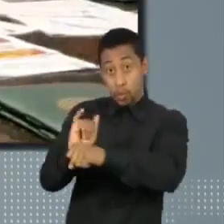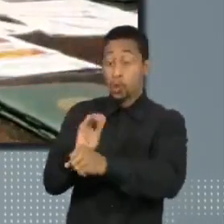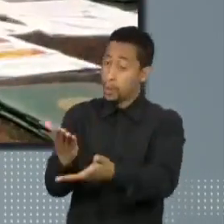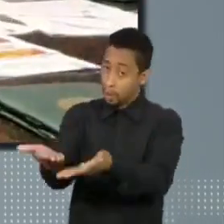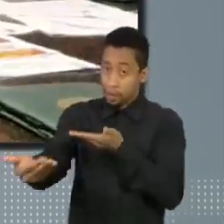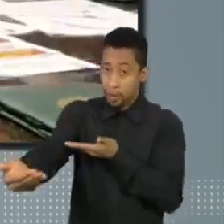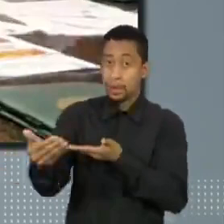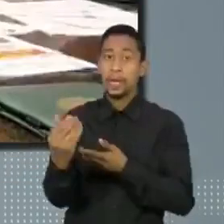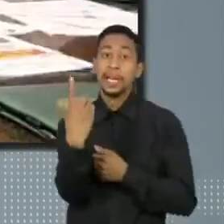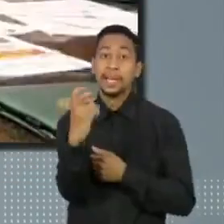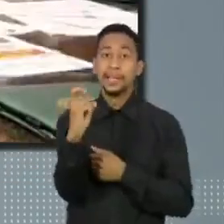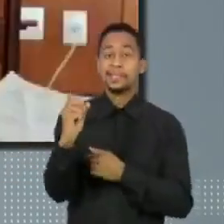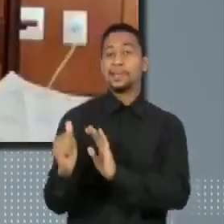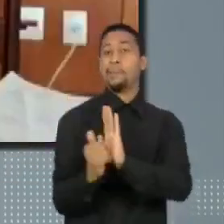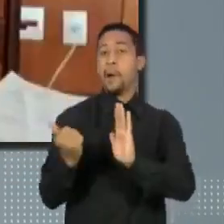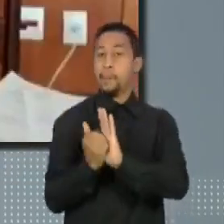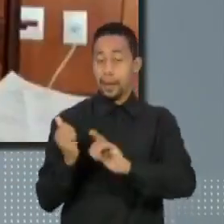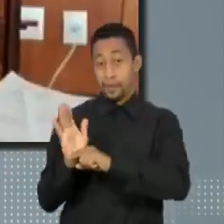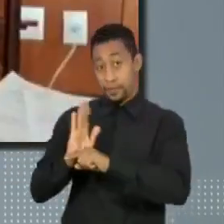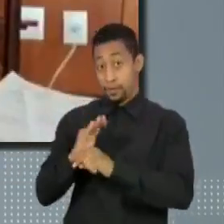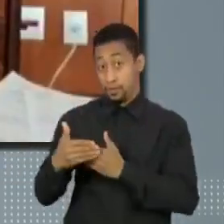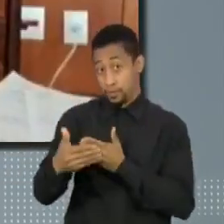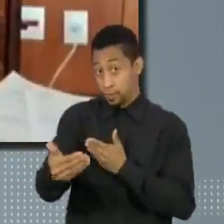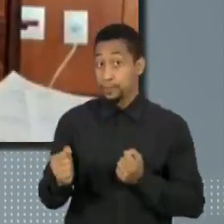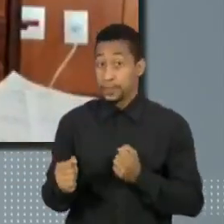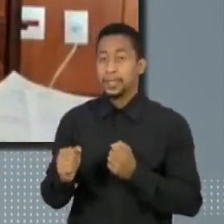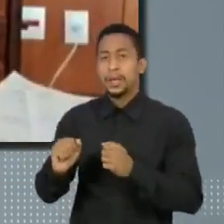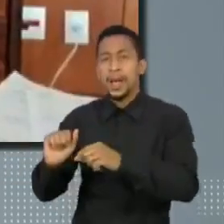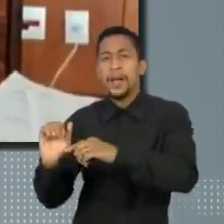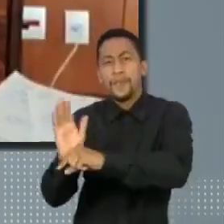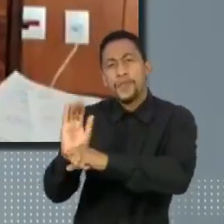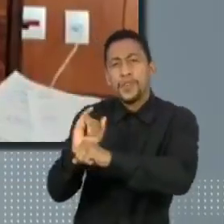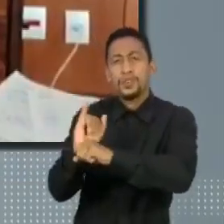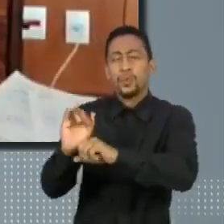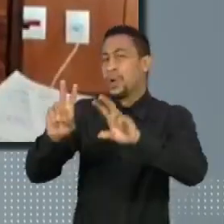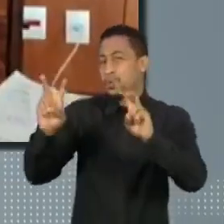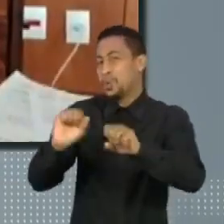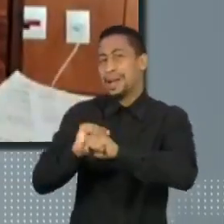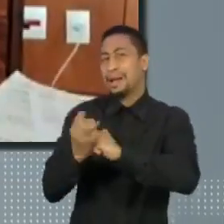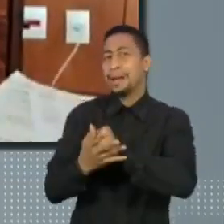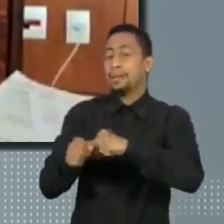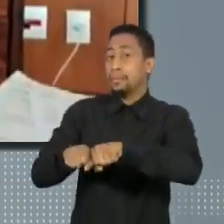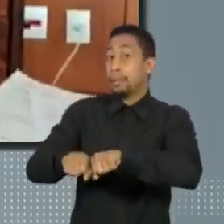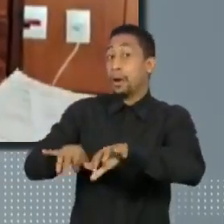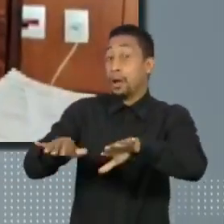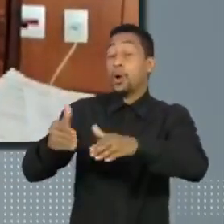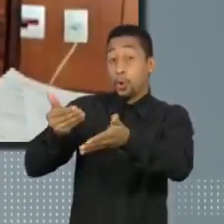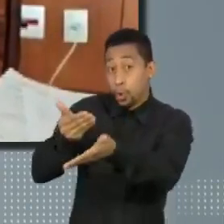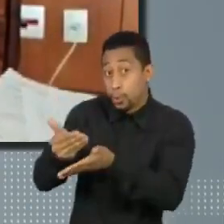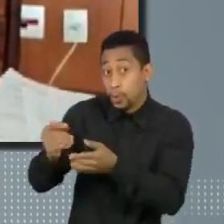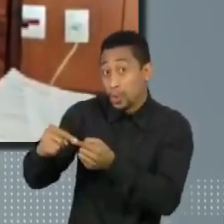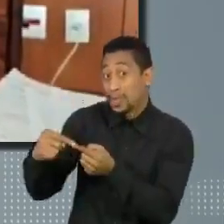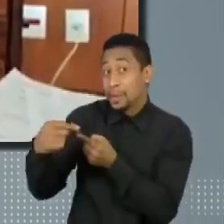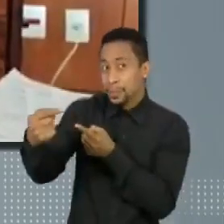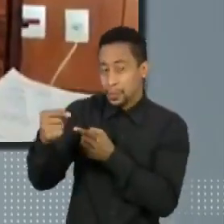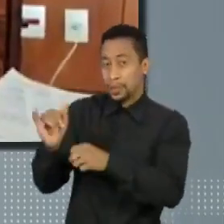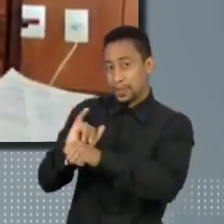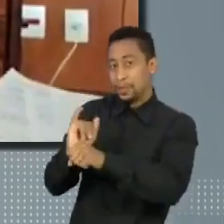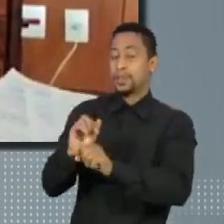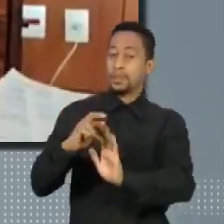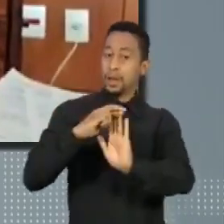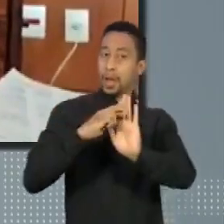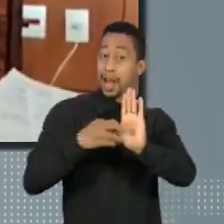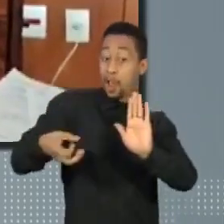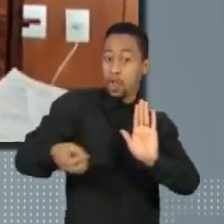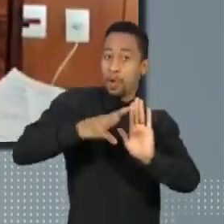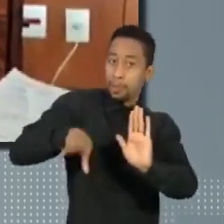15 postagens da plataforma. A retirada do ar de vídeos sobre a Covid-19 começou a ser feita depois de uma atualização da política de